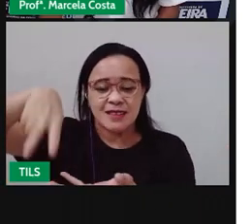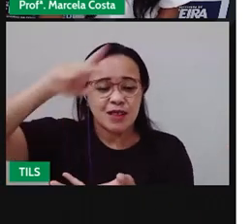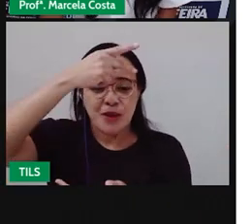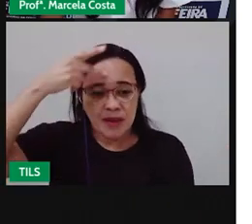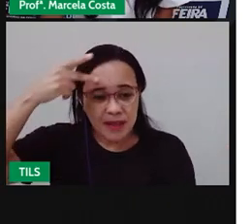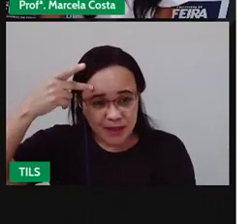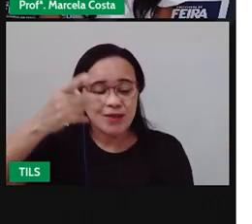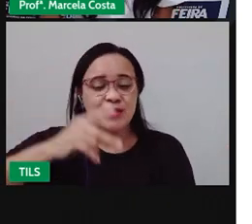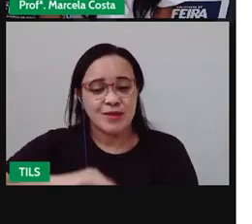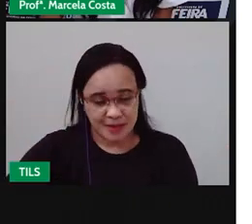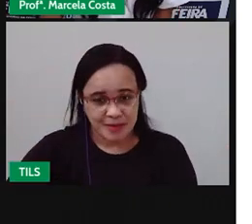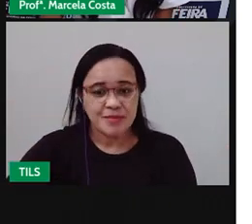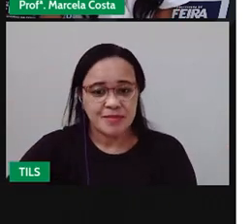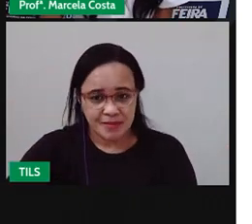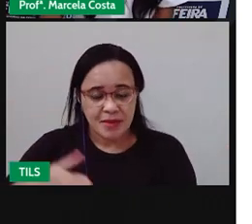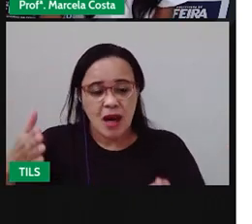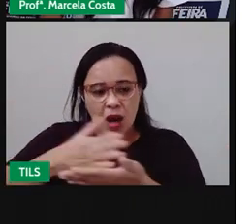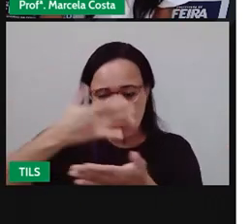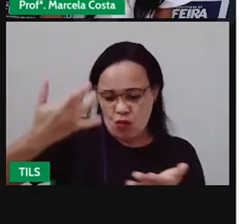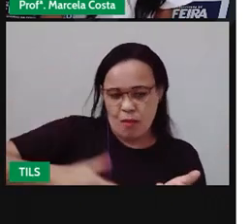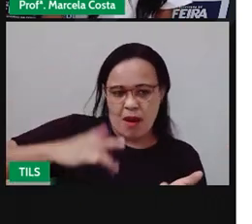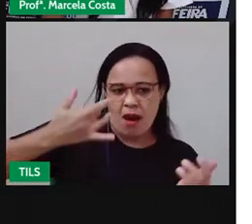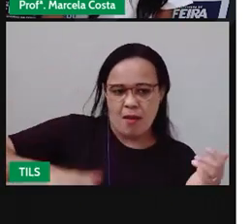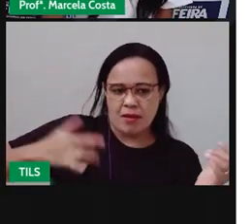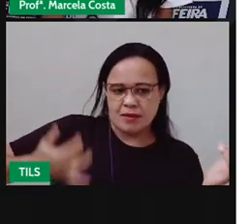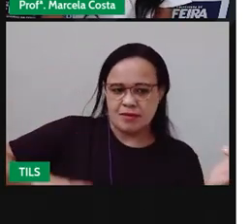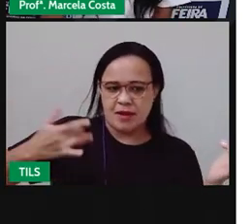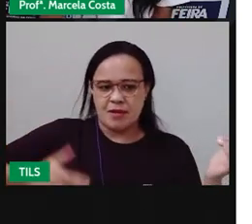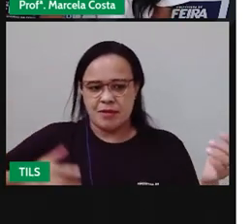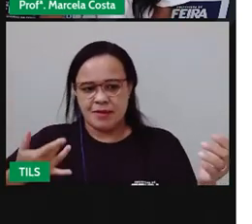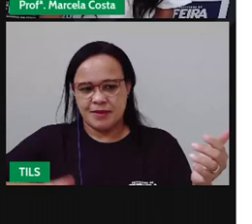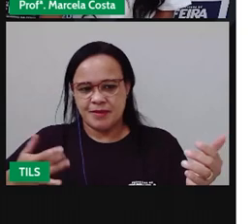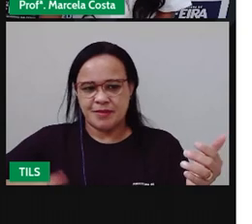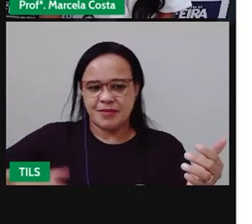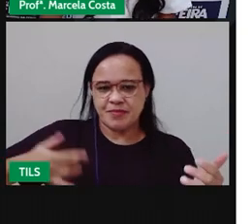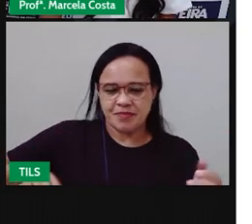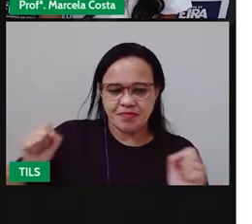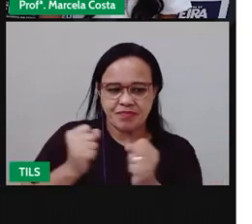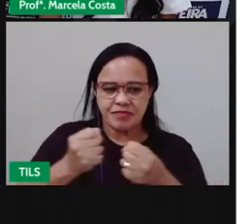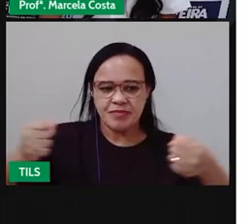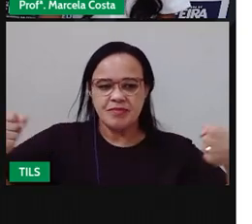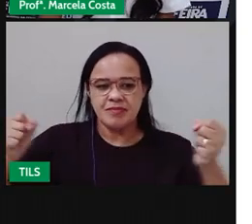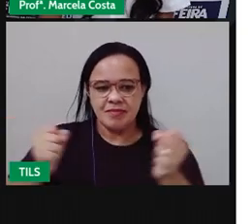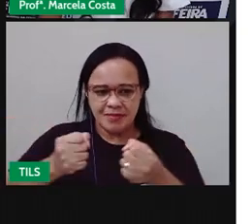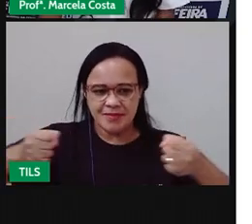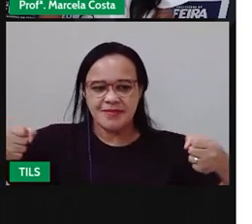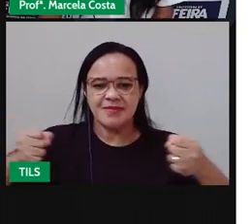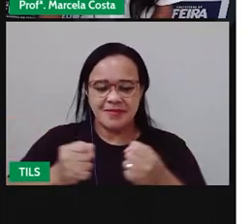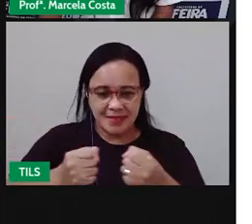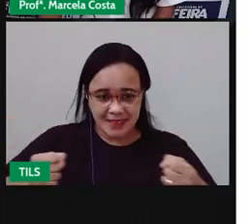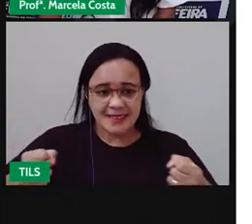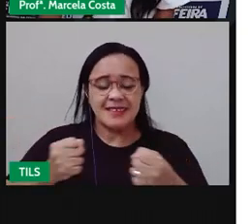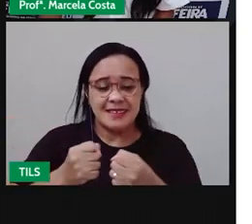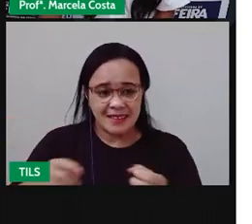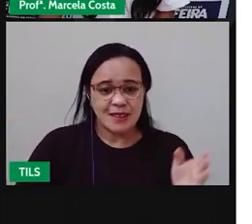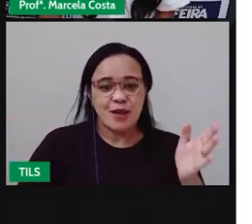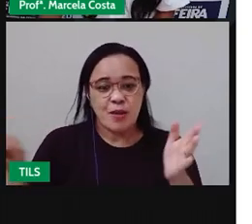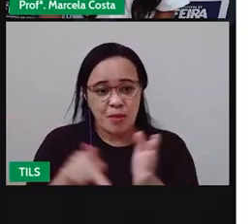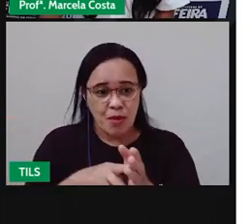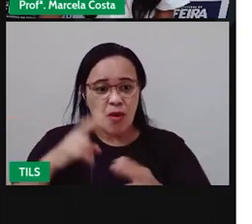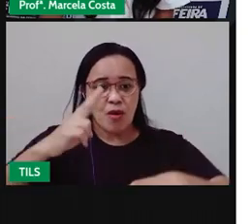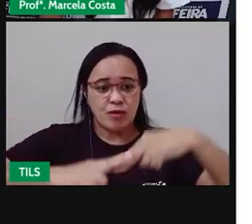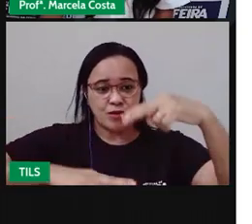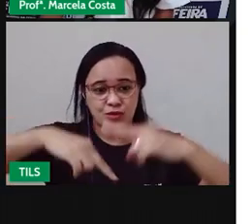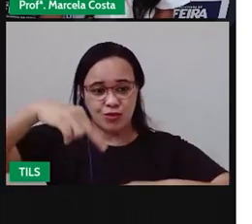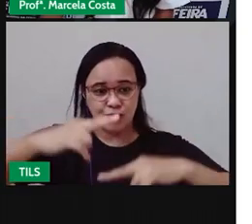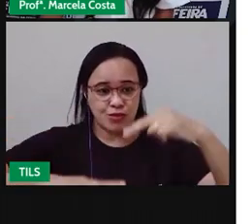Tem algumas pessoas tocando instrumentos musicais também que são utilizados no forró,